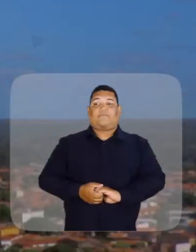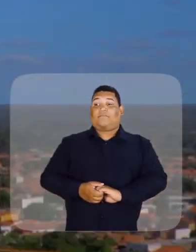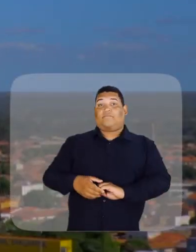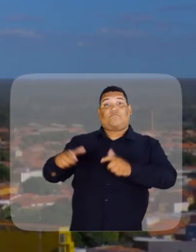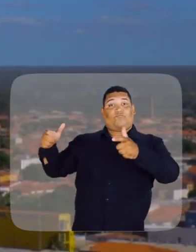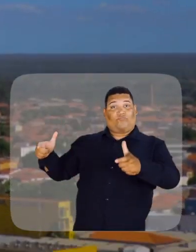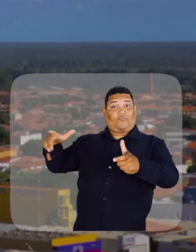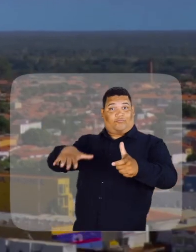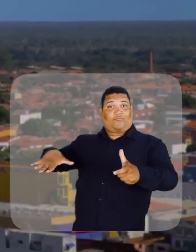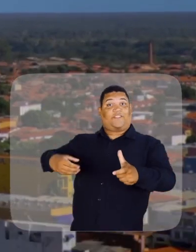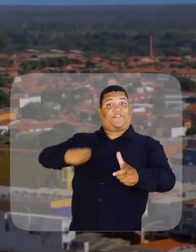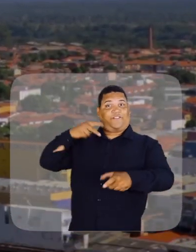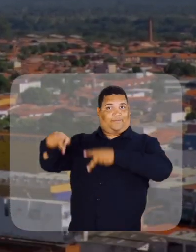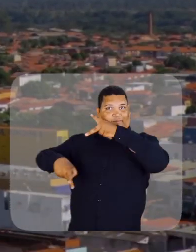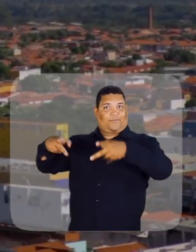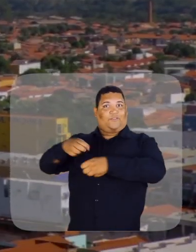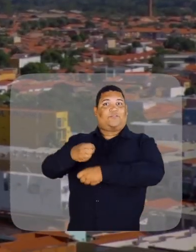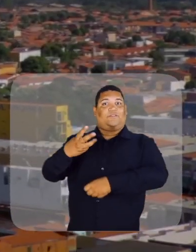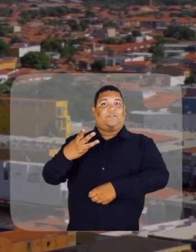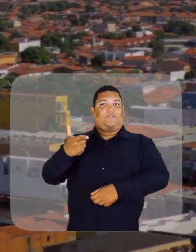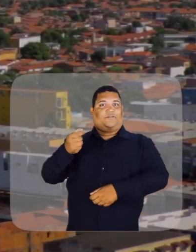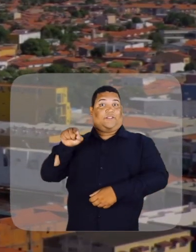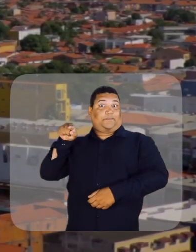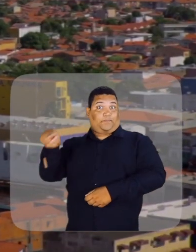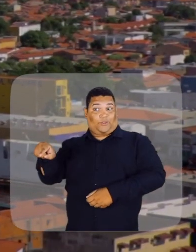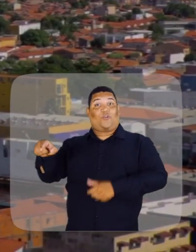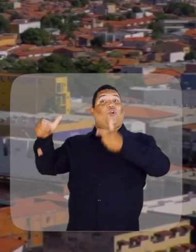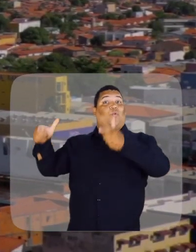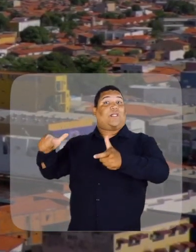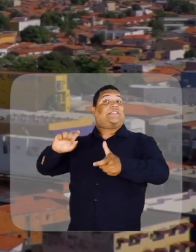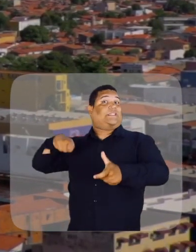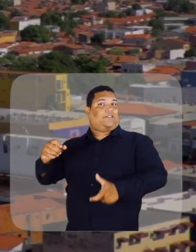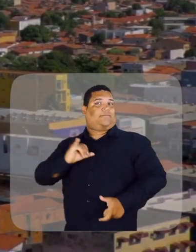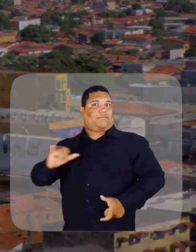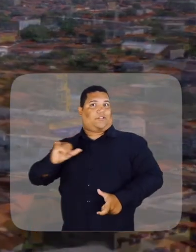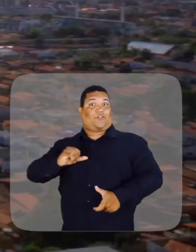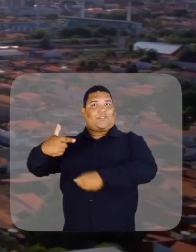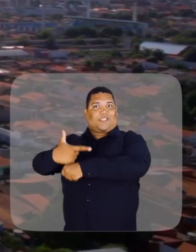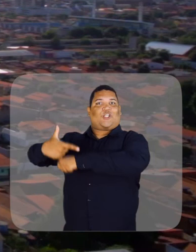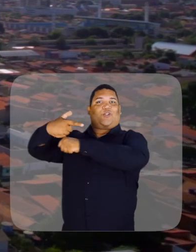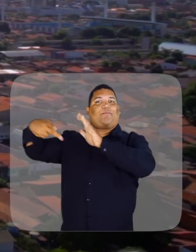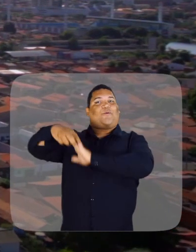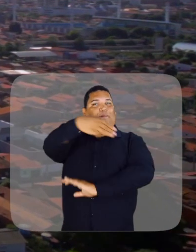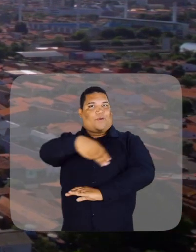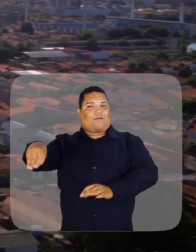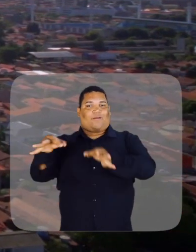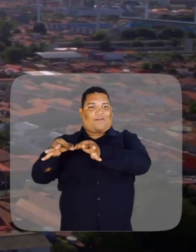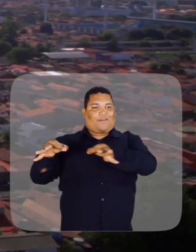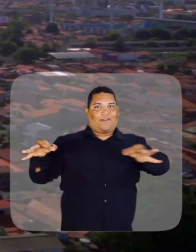Com mais de 320 mil habitantes, Imperatriz é a segunda maior cidade do Maranhão. A